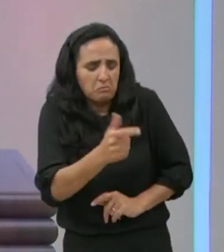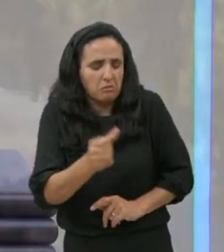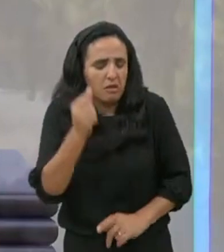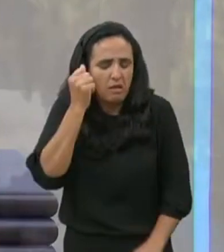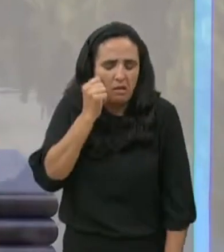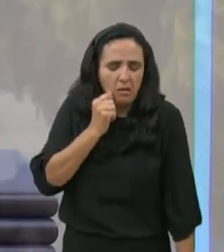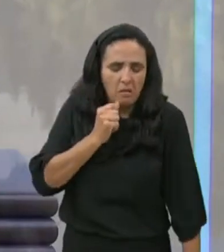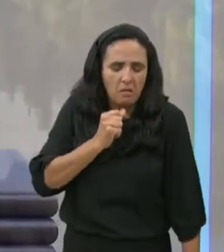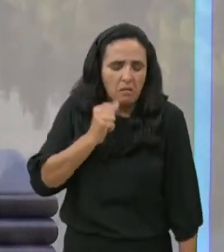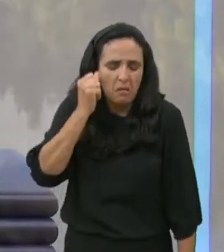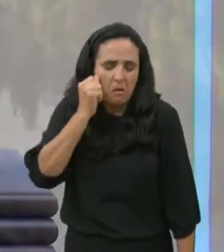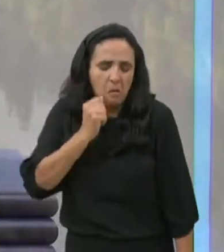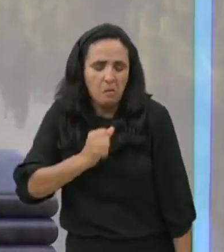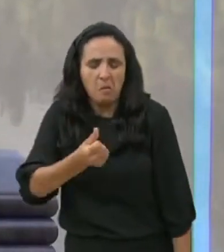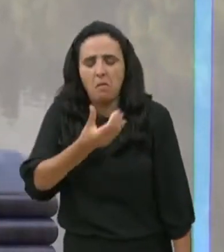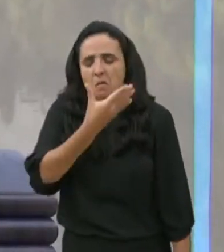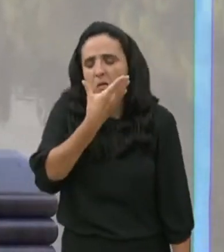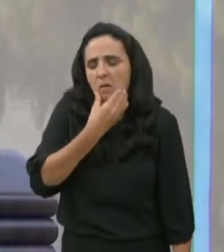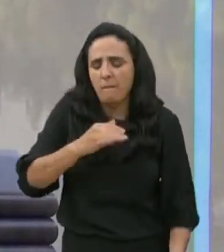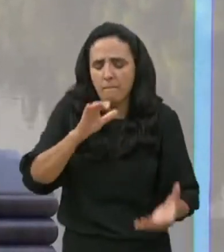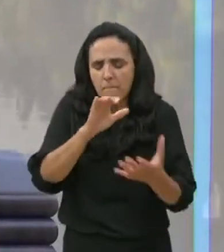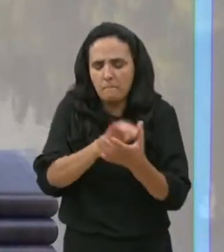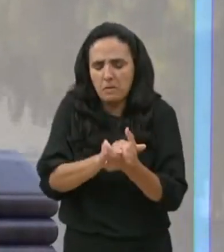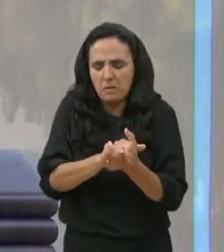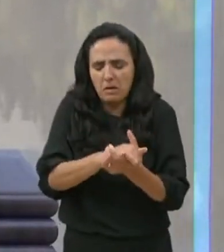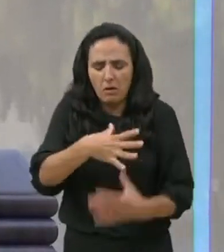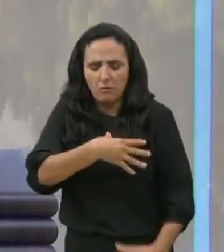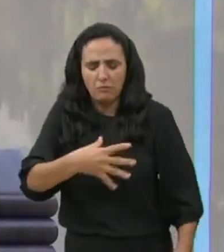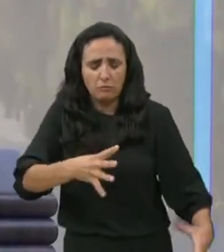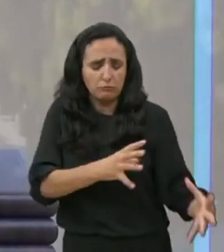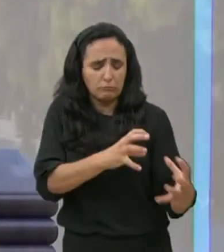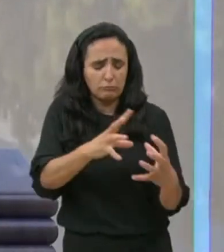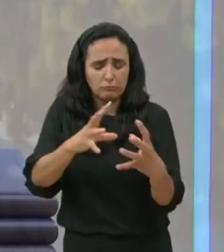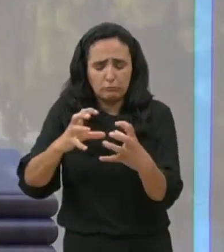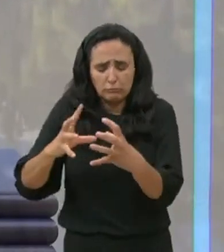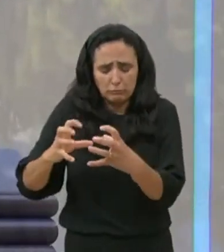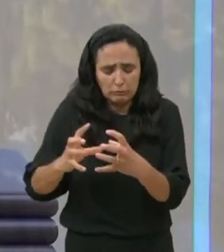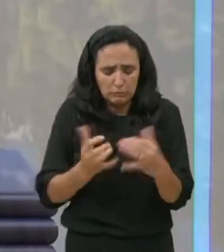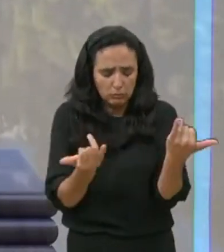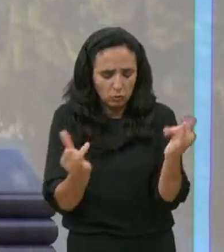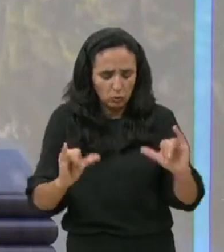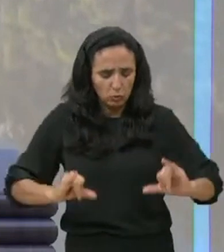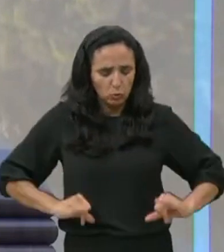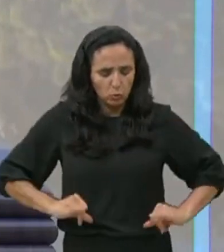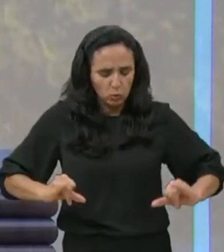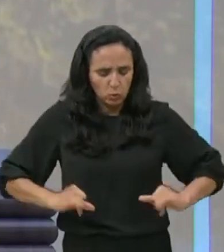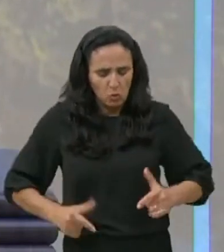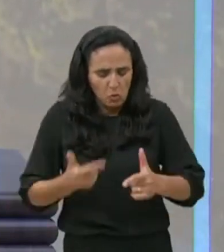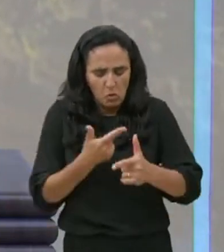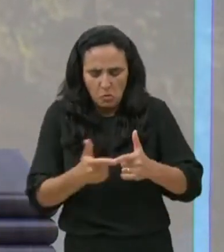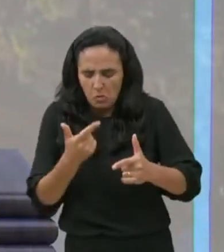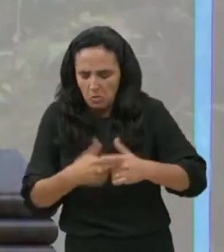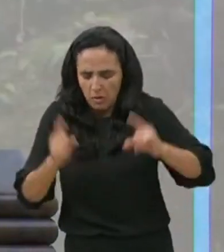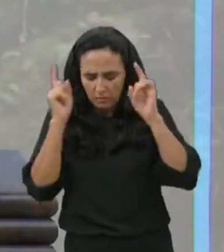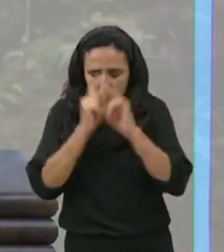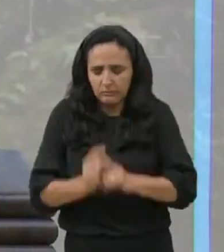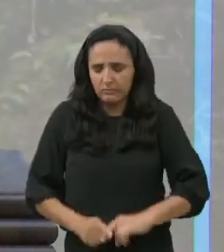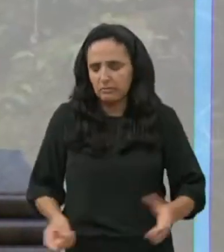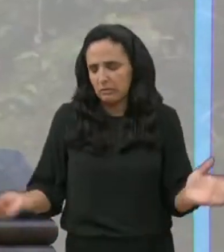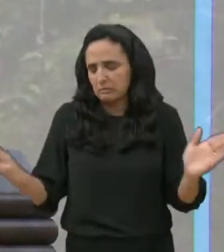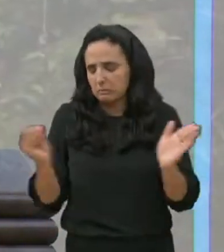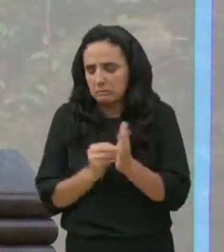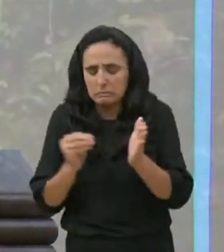esposas, filhos, lares que estão sofrendo, meu Deus, com a crise financeira,